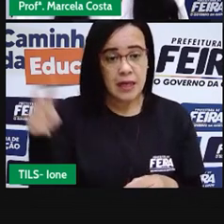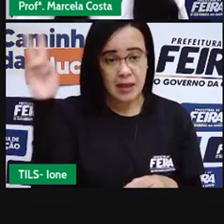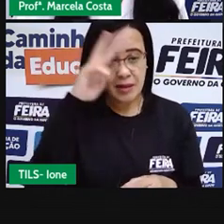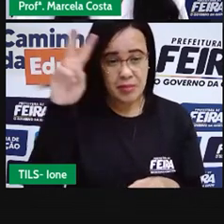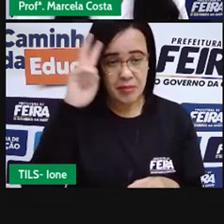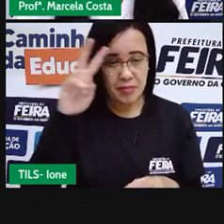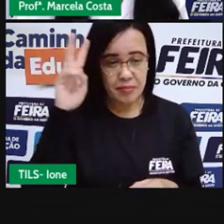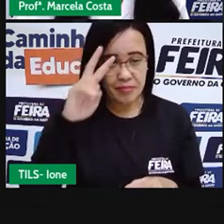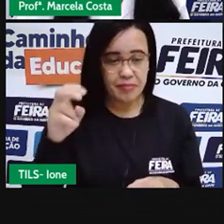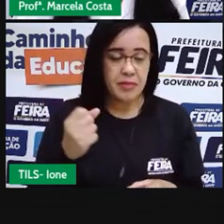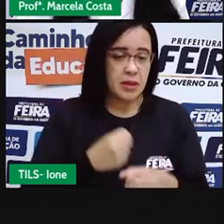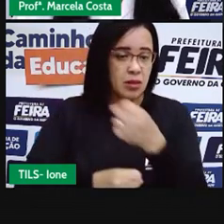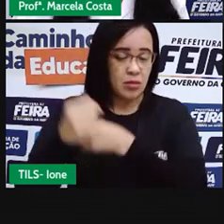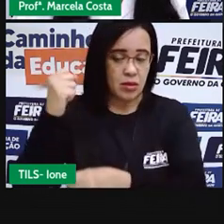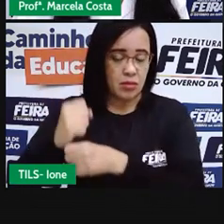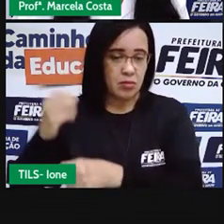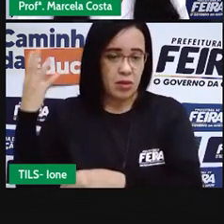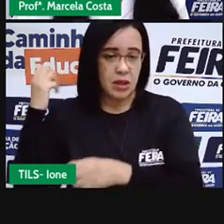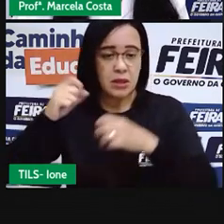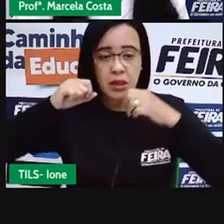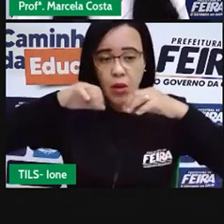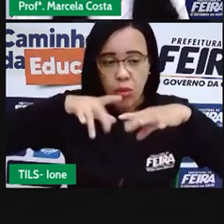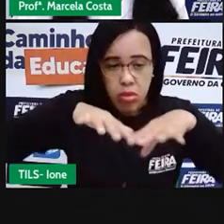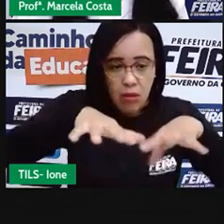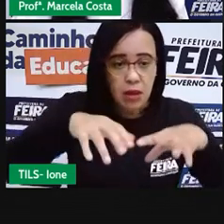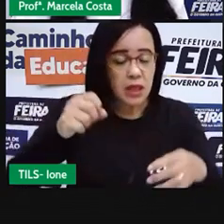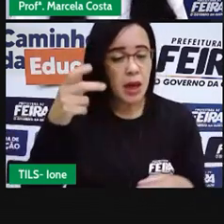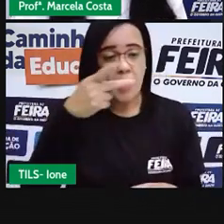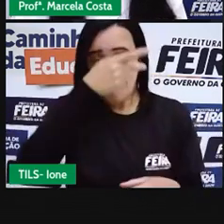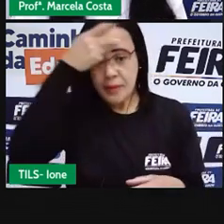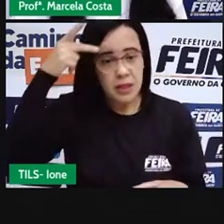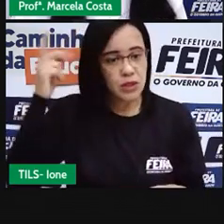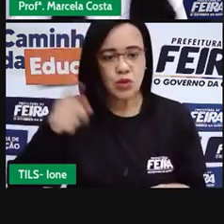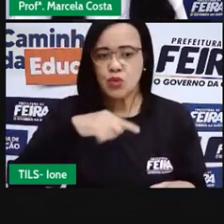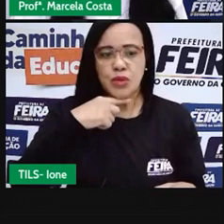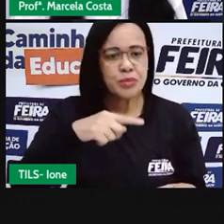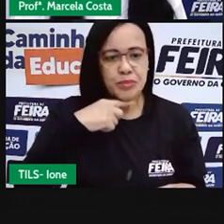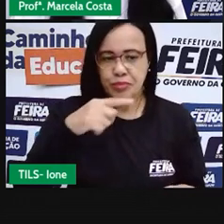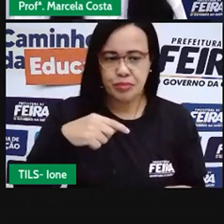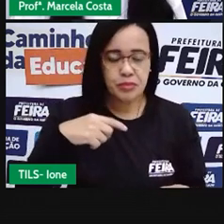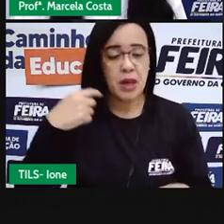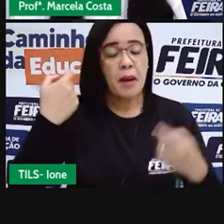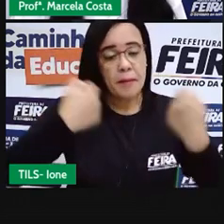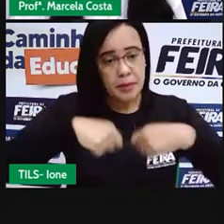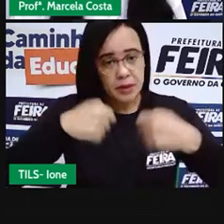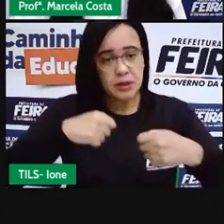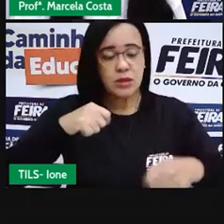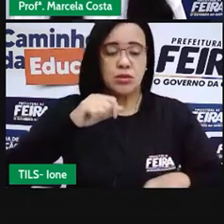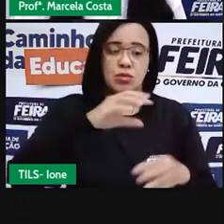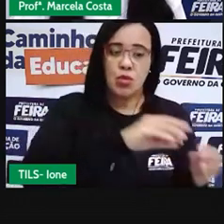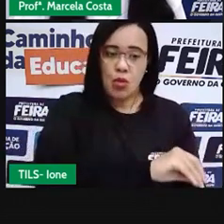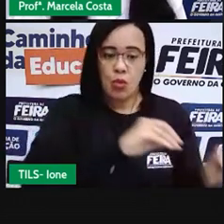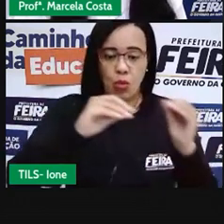afluência de público, determinaram a mudança da festa para o mês de janeiro.